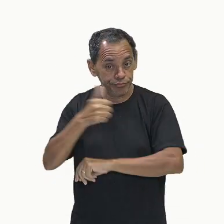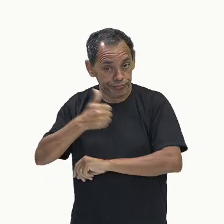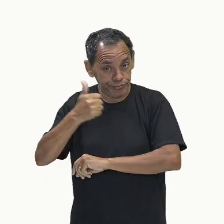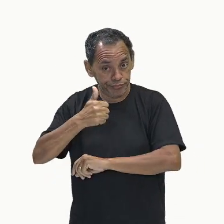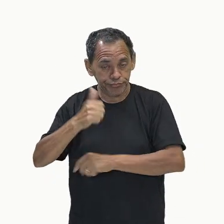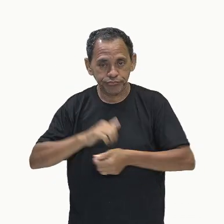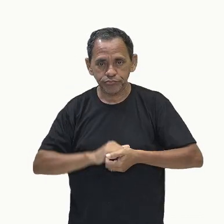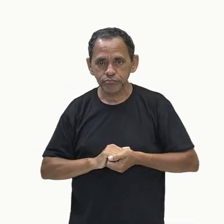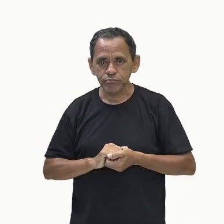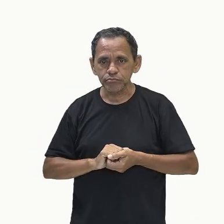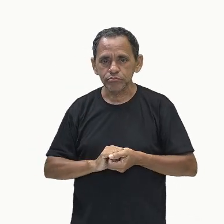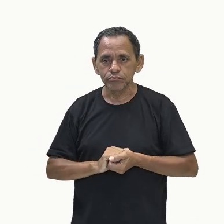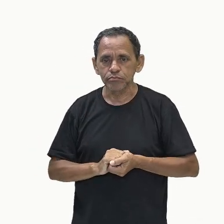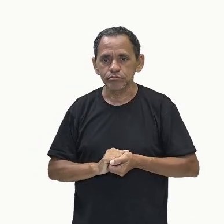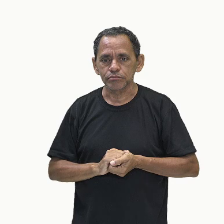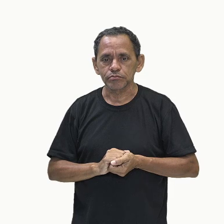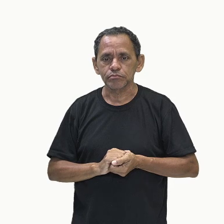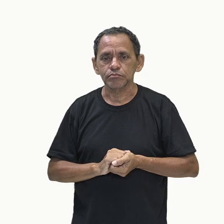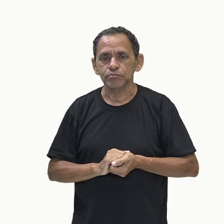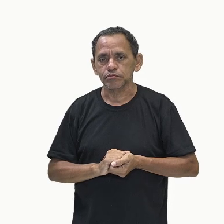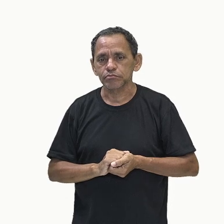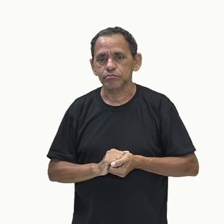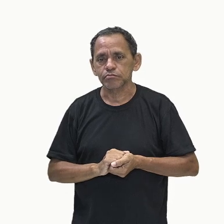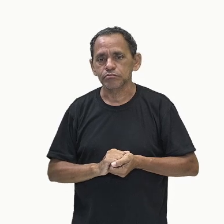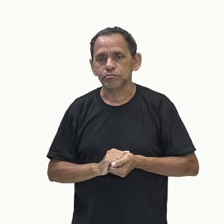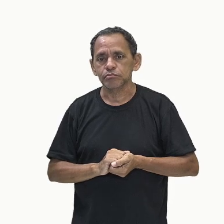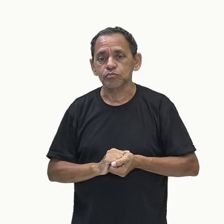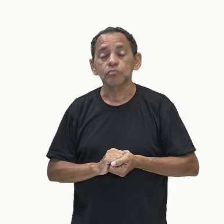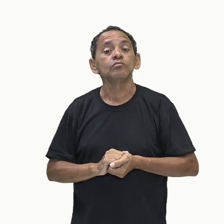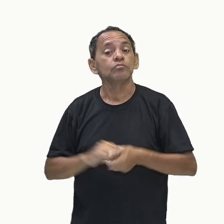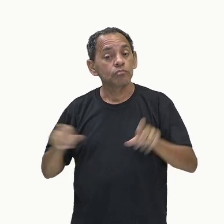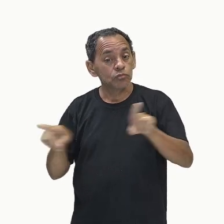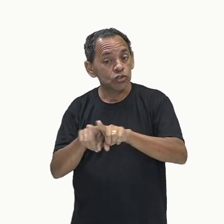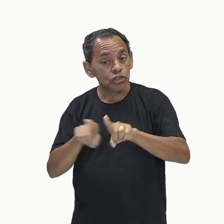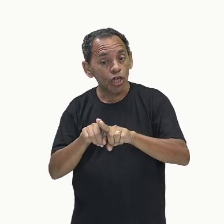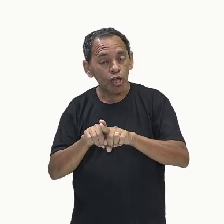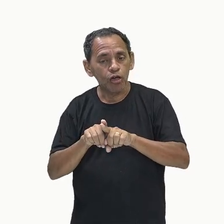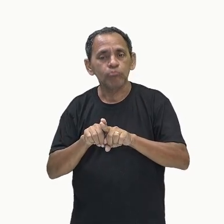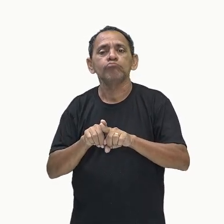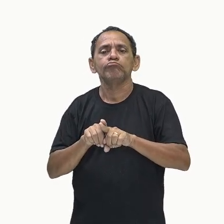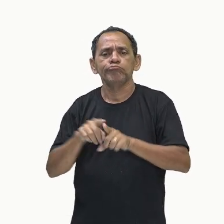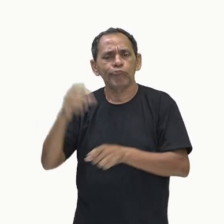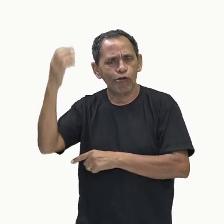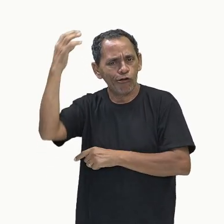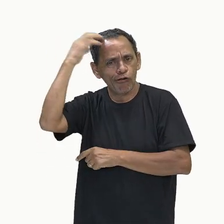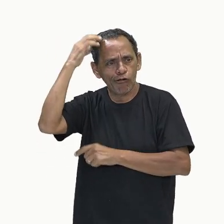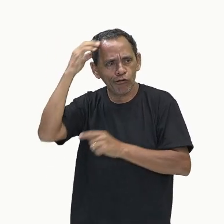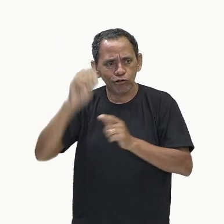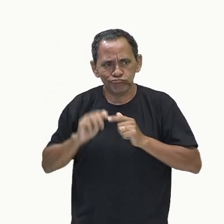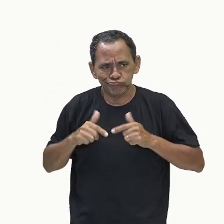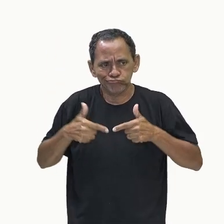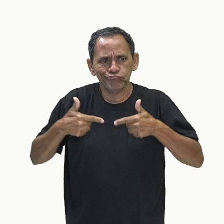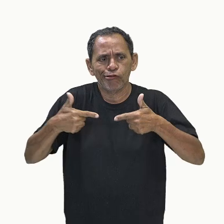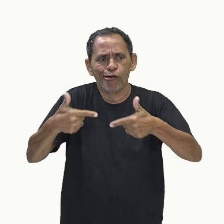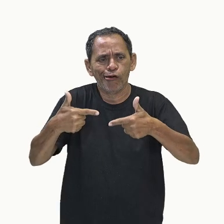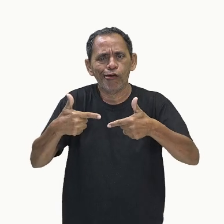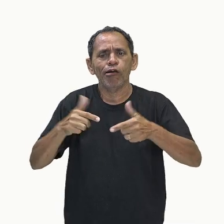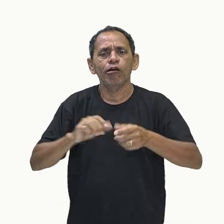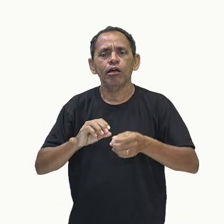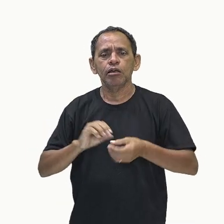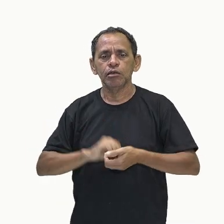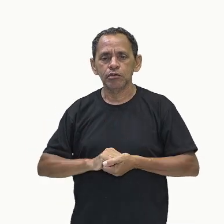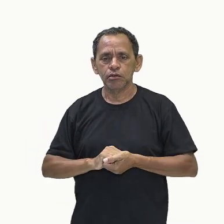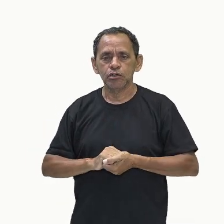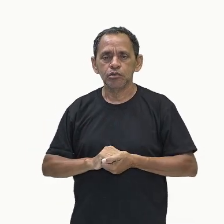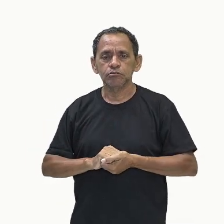chamado, tá? Então, olha só. E temos, então, aí, também a coroa de guerra, tá? Que é, então, essa coroa verde... A coroa,